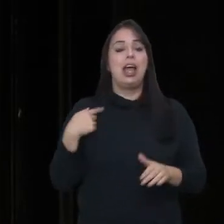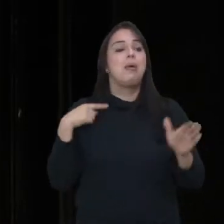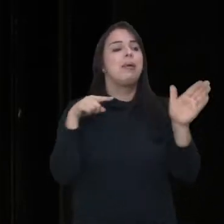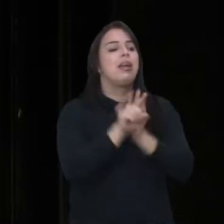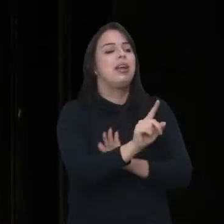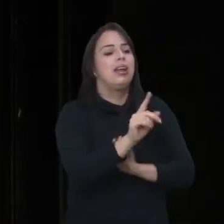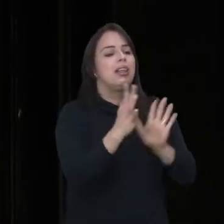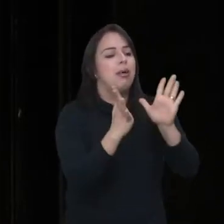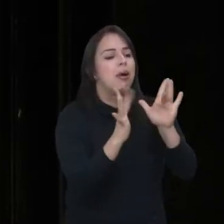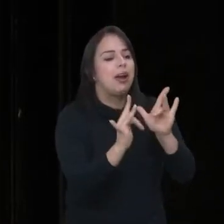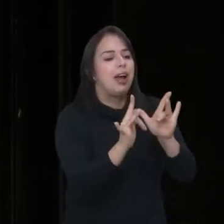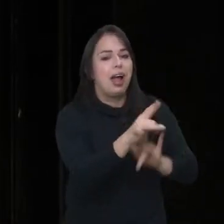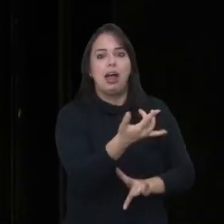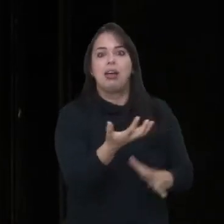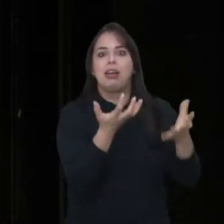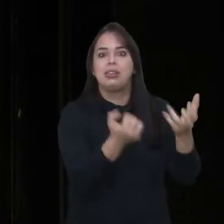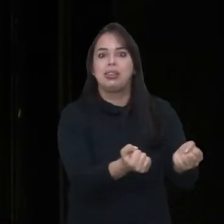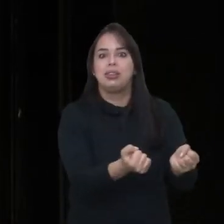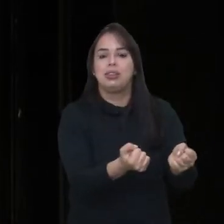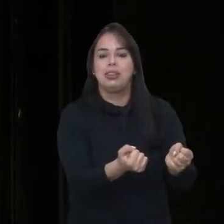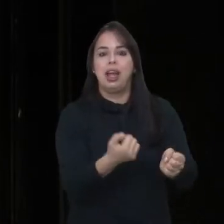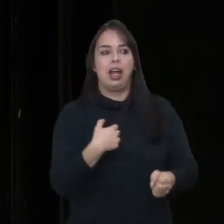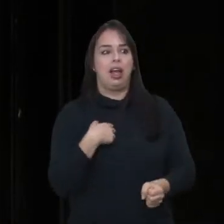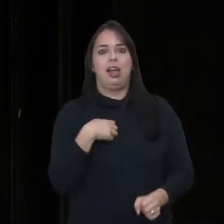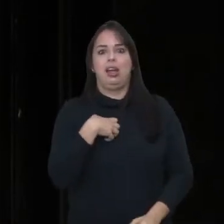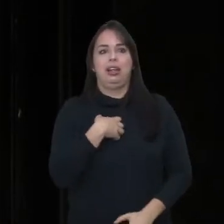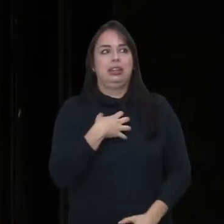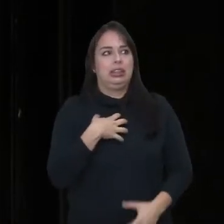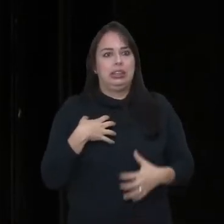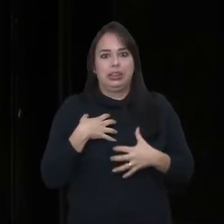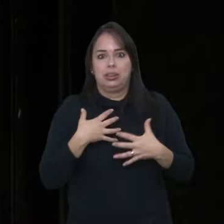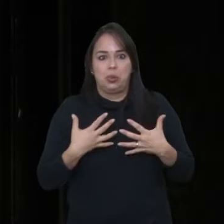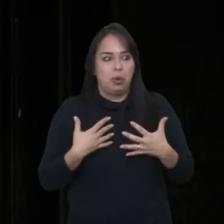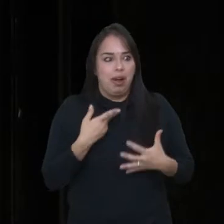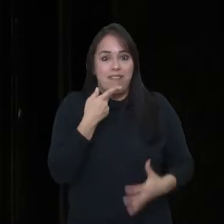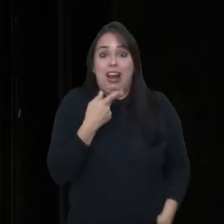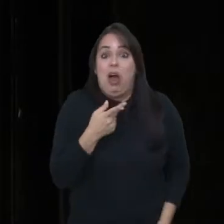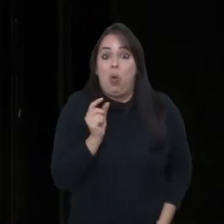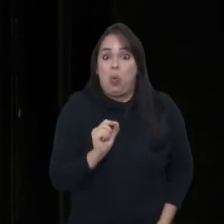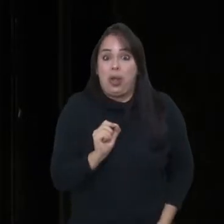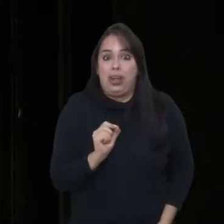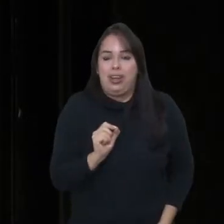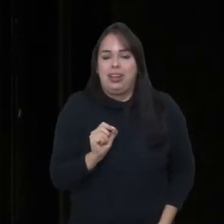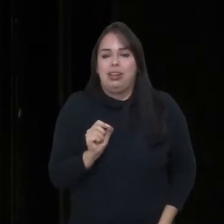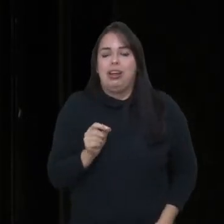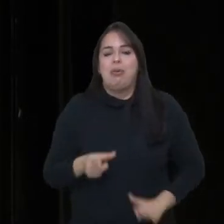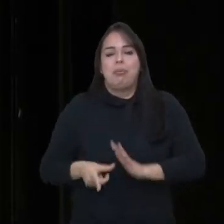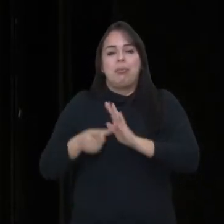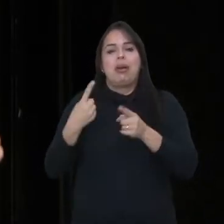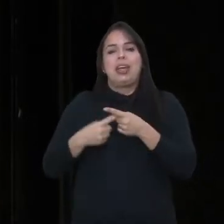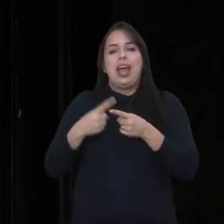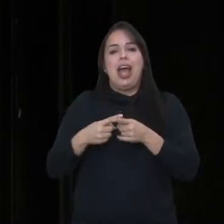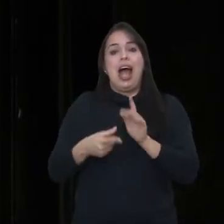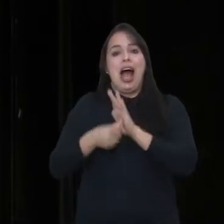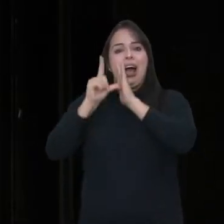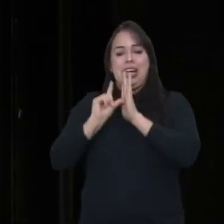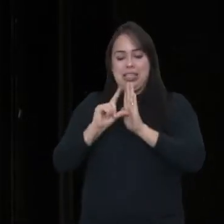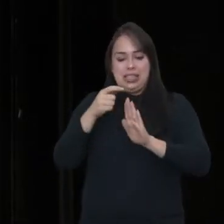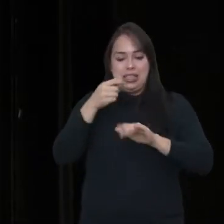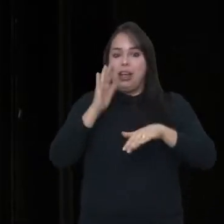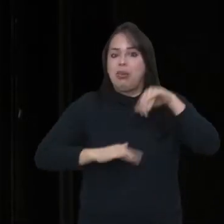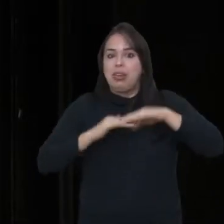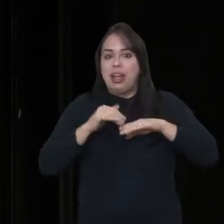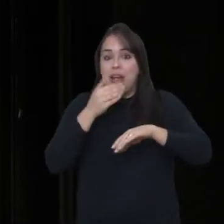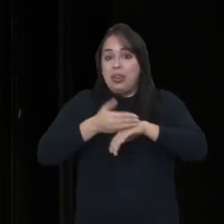comigo? Ele falou, quero. E aí eu fiquei, eu não via nada, porque a minha preparação, o meu texto era pra resposta não, ela